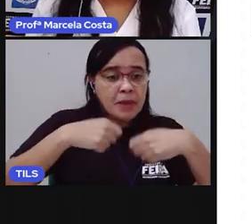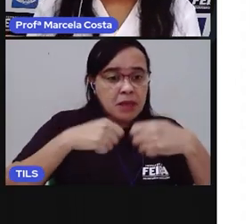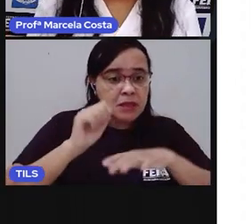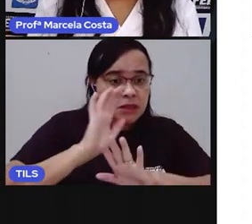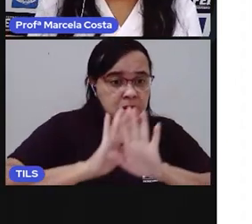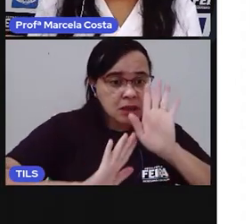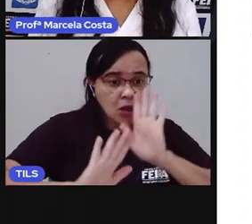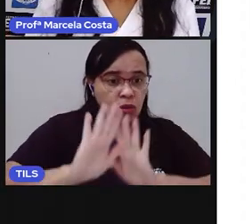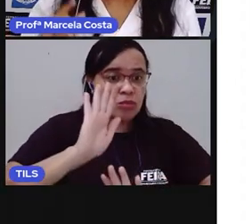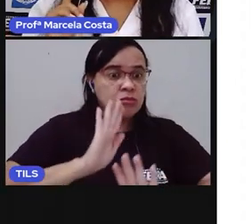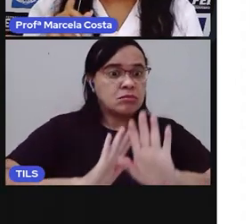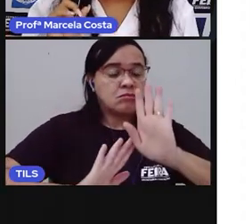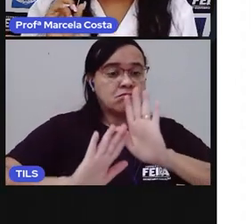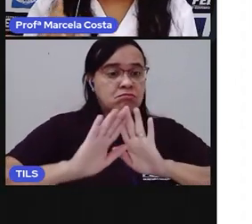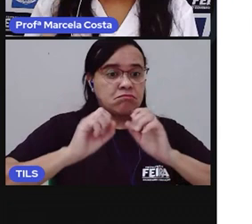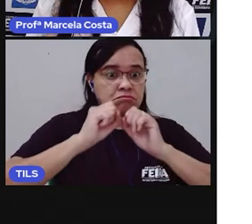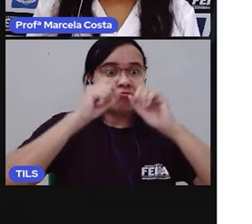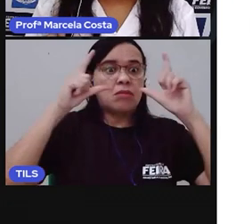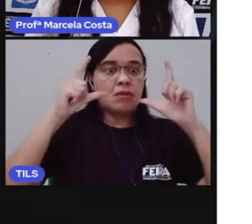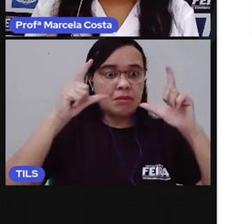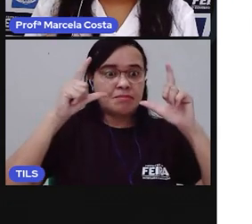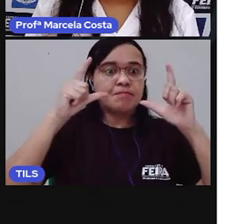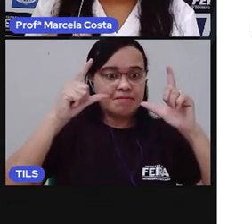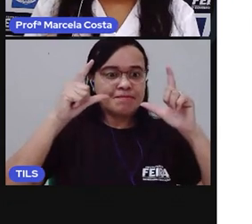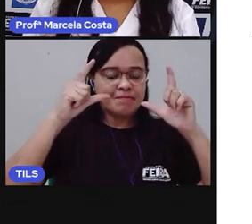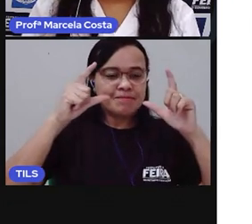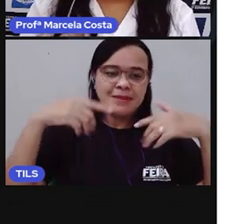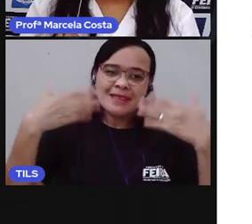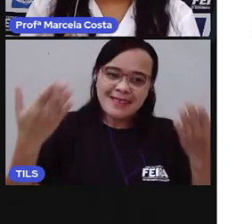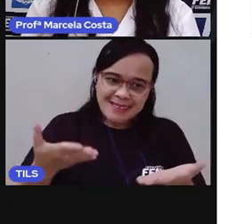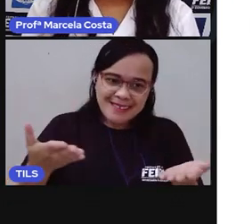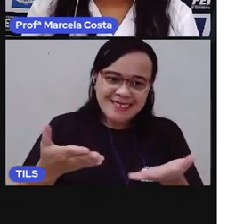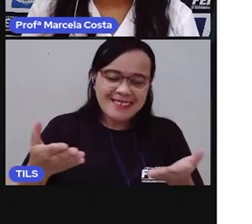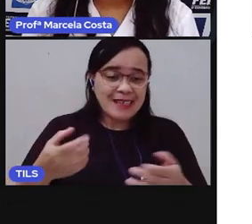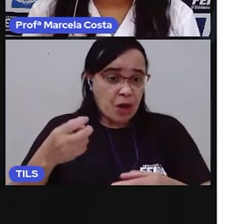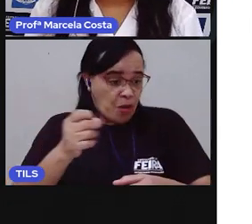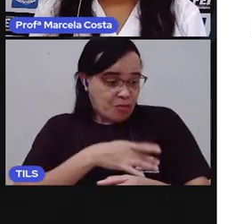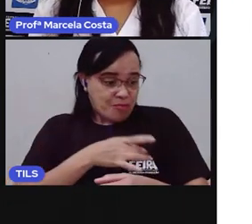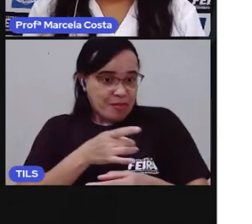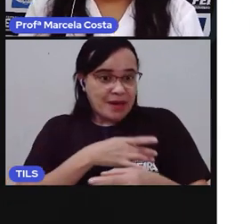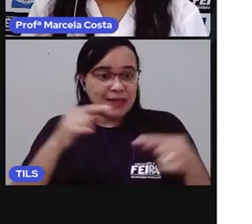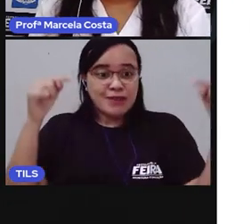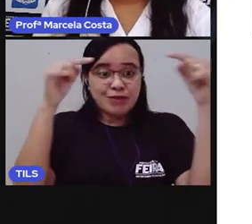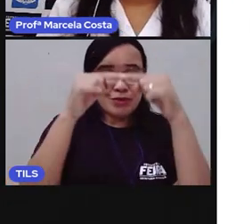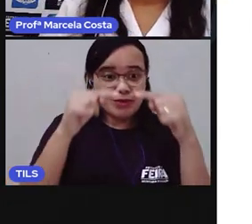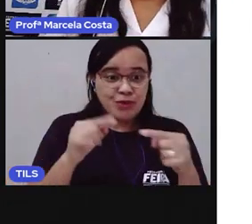aproximada. Então, nesse momento, o medo está me protegendo.